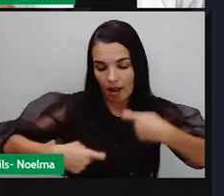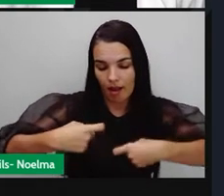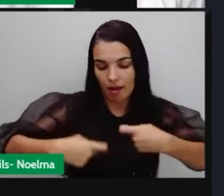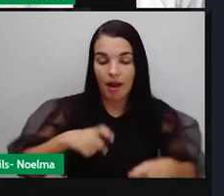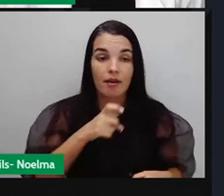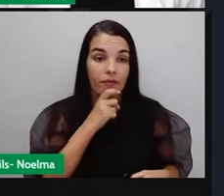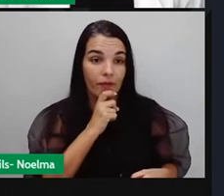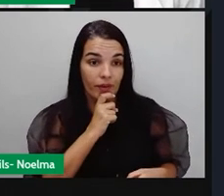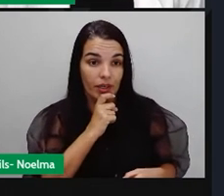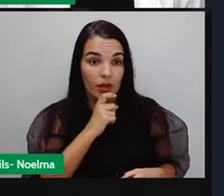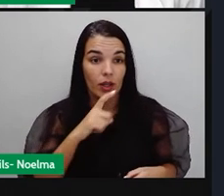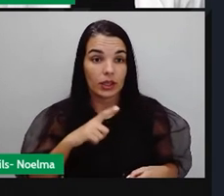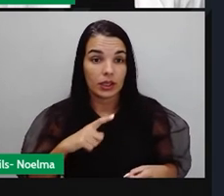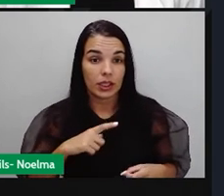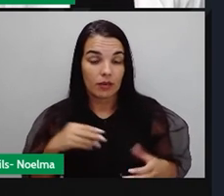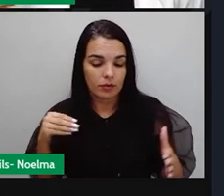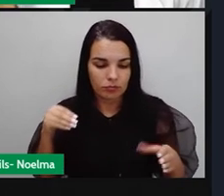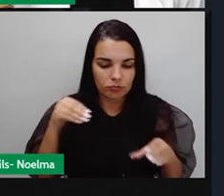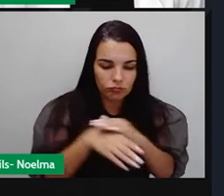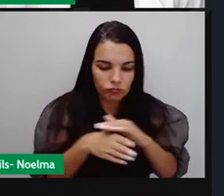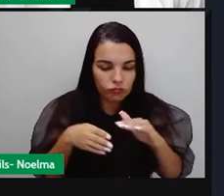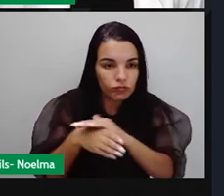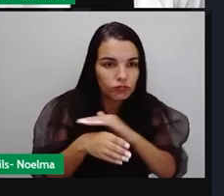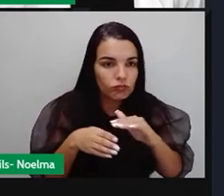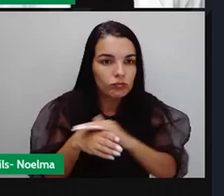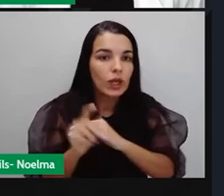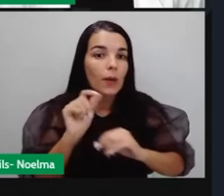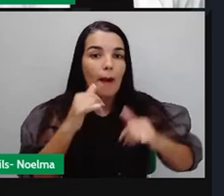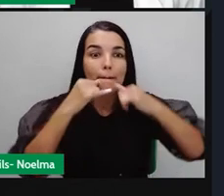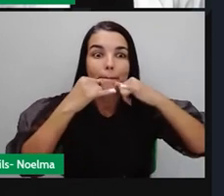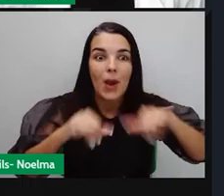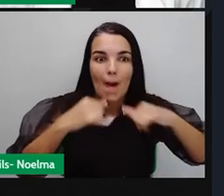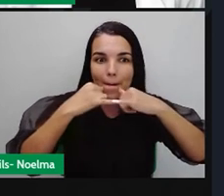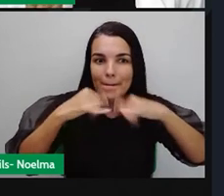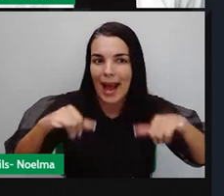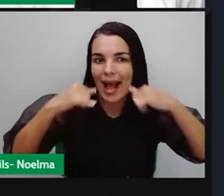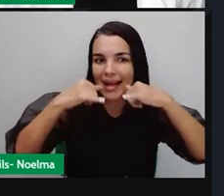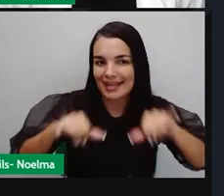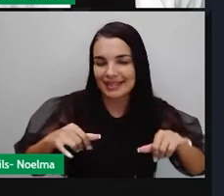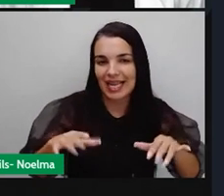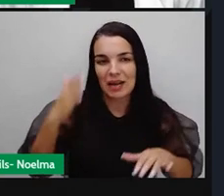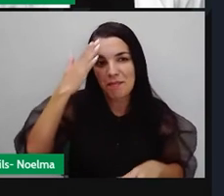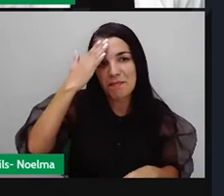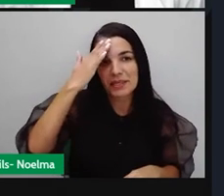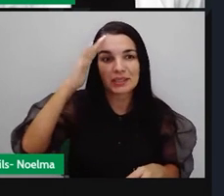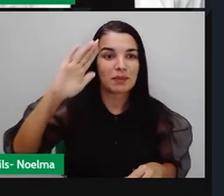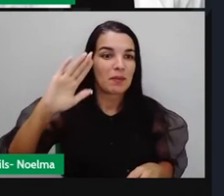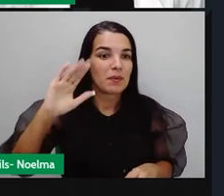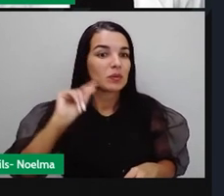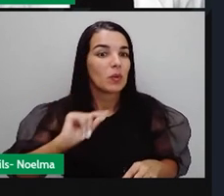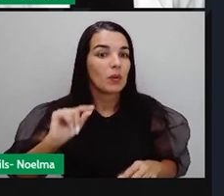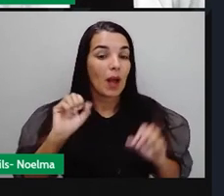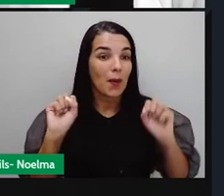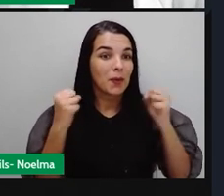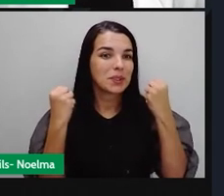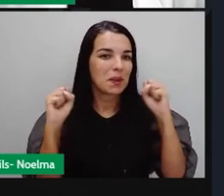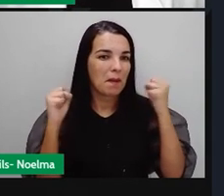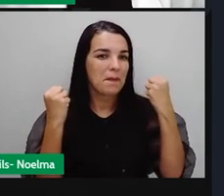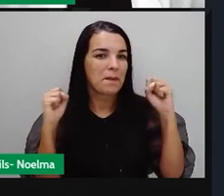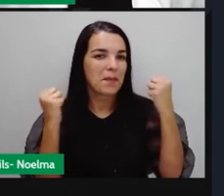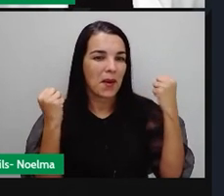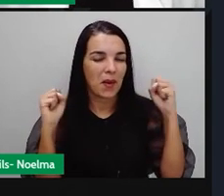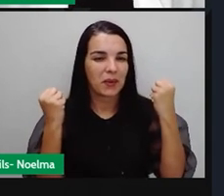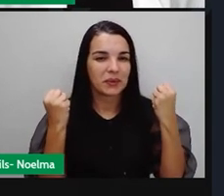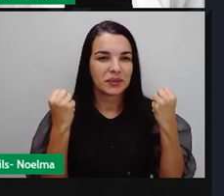viés muito forte de fenômeno de propaganda, principalmente no que dizia respeito ao esporte, que era